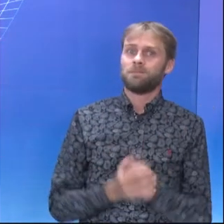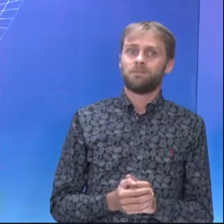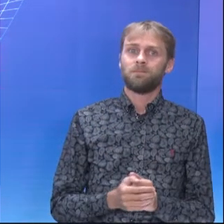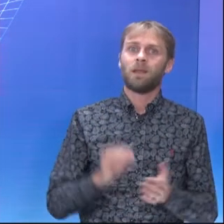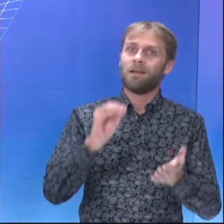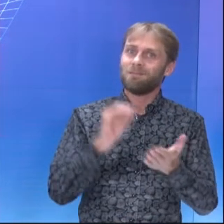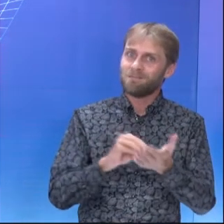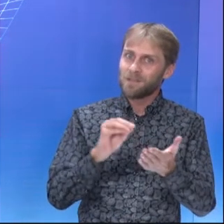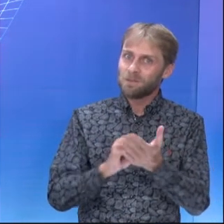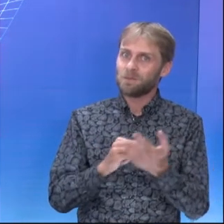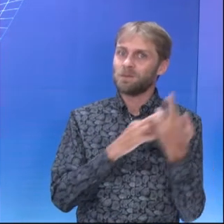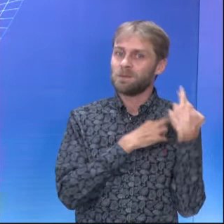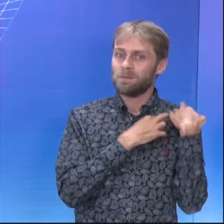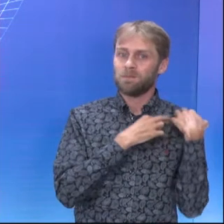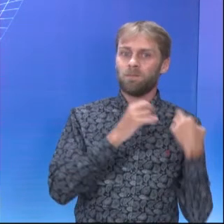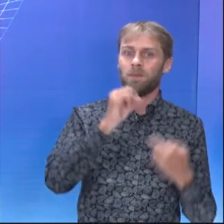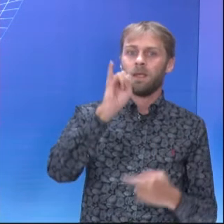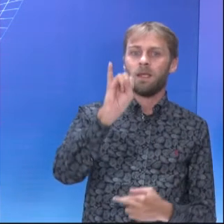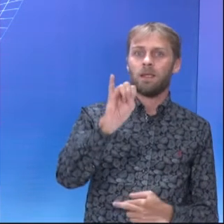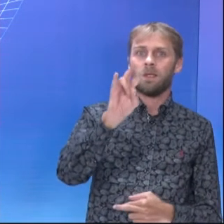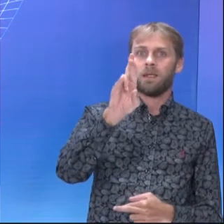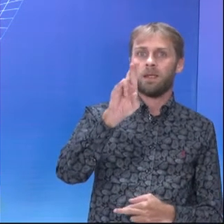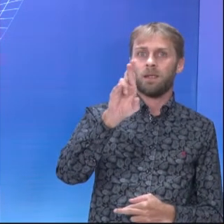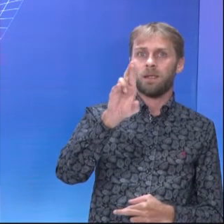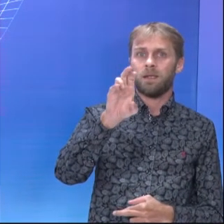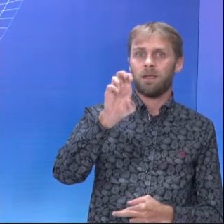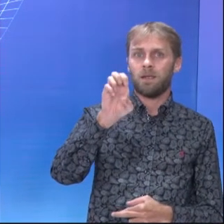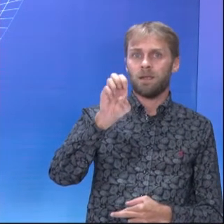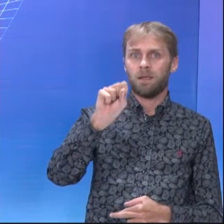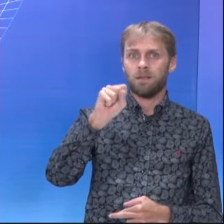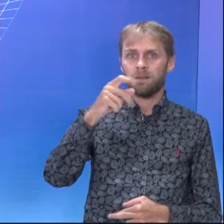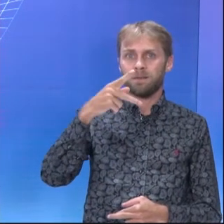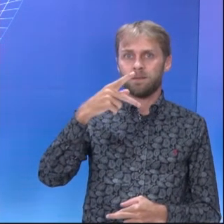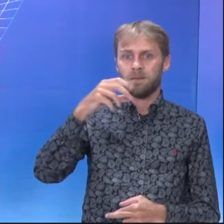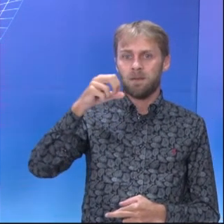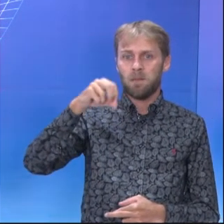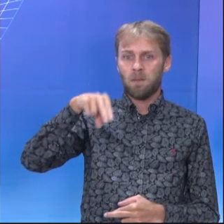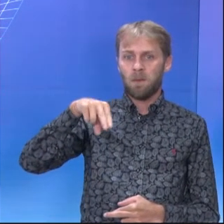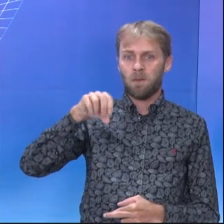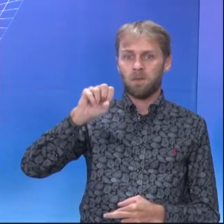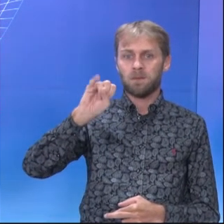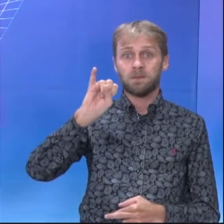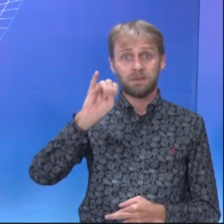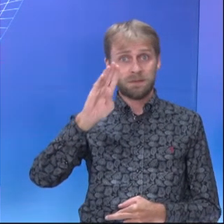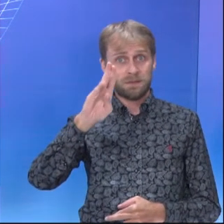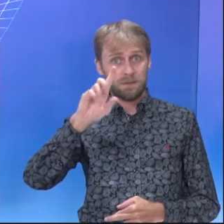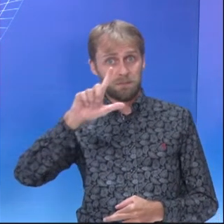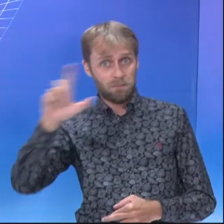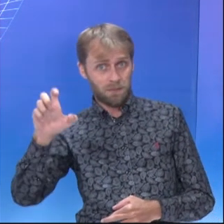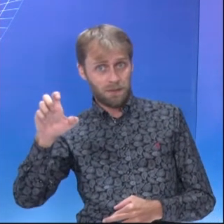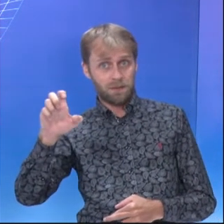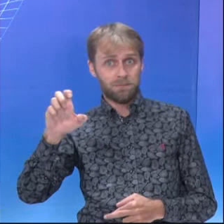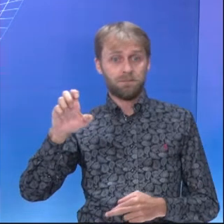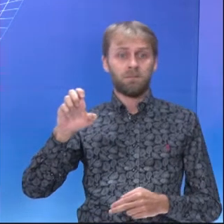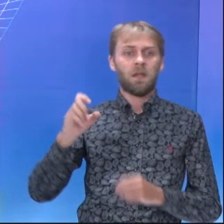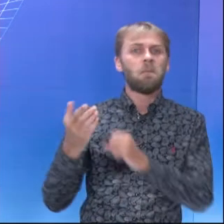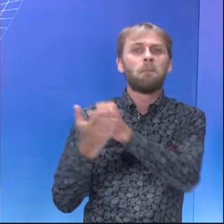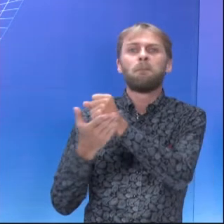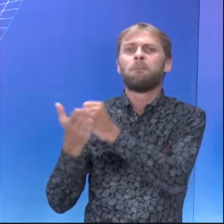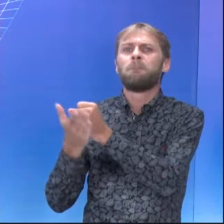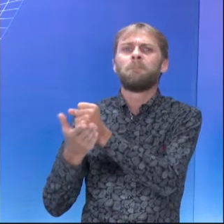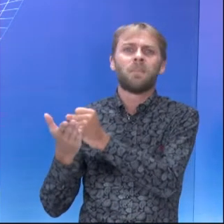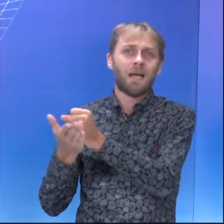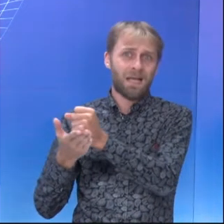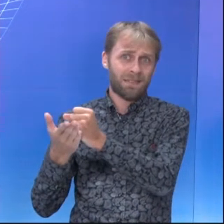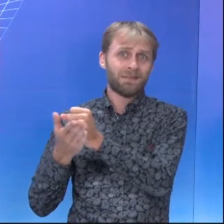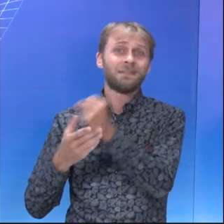Olha só. Responsible é um cognato, mas aqui é irresponsible. Not to practice basic safety.